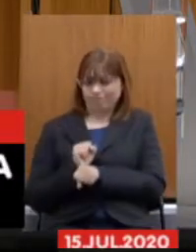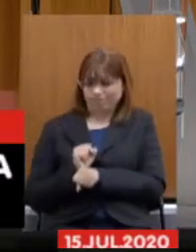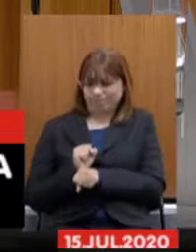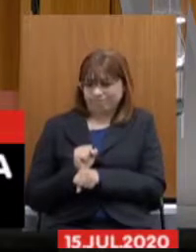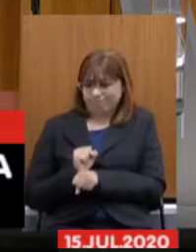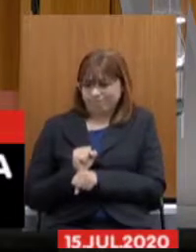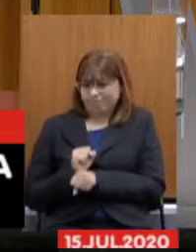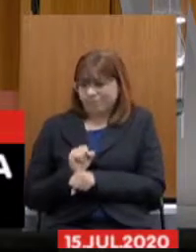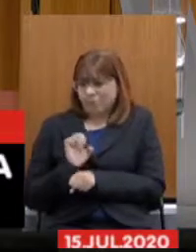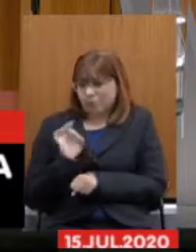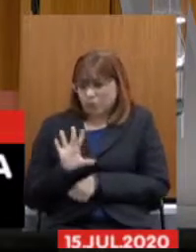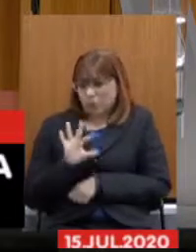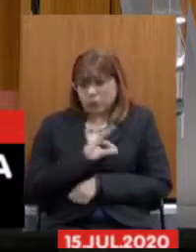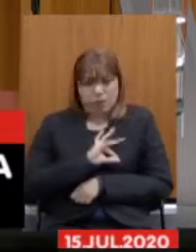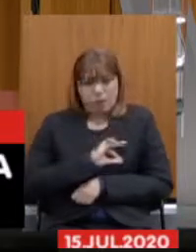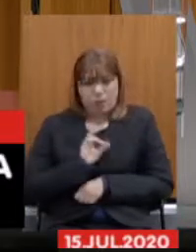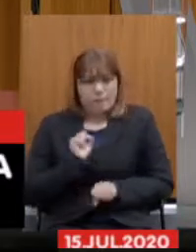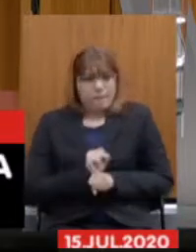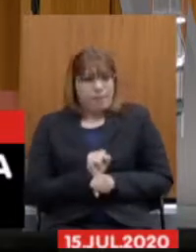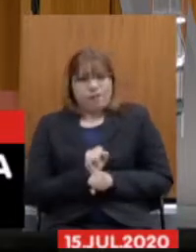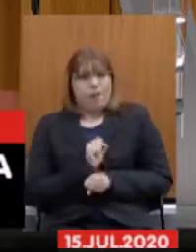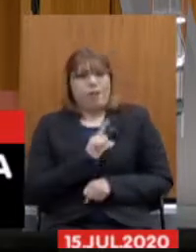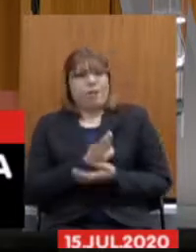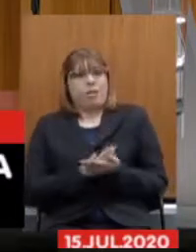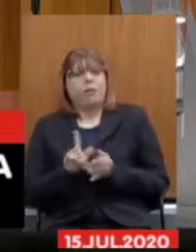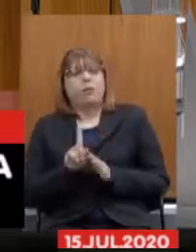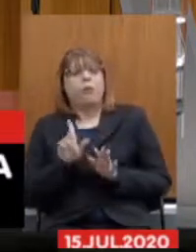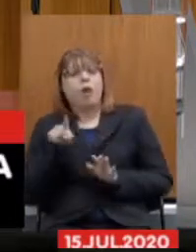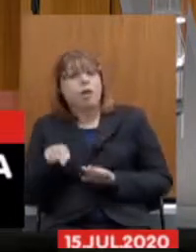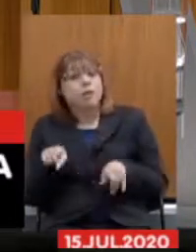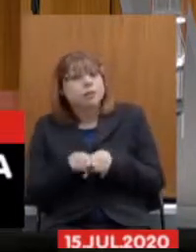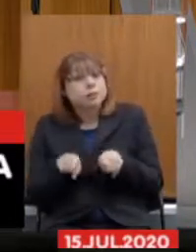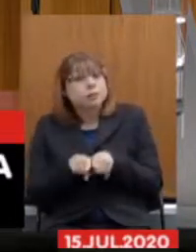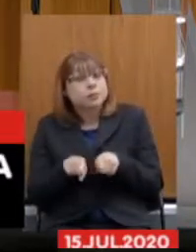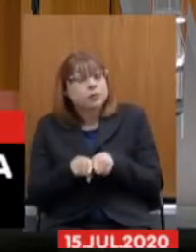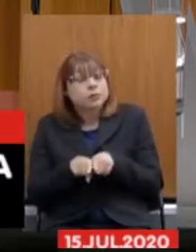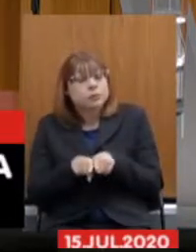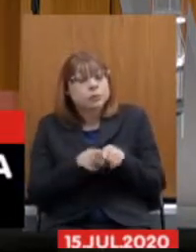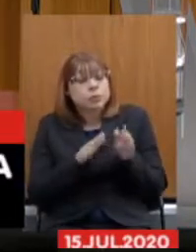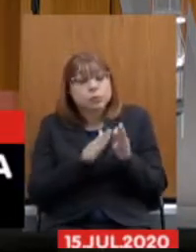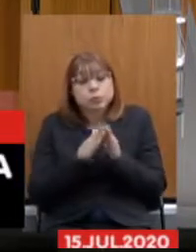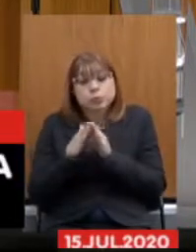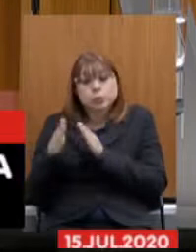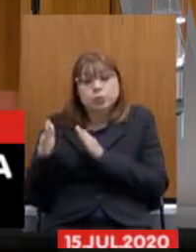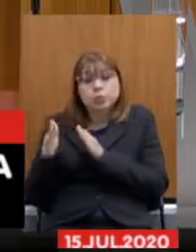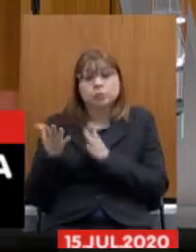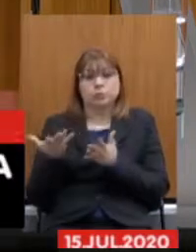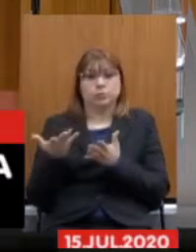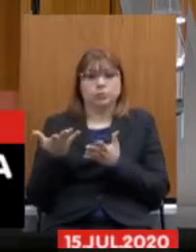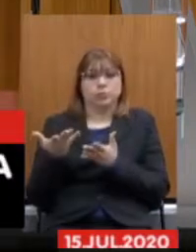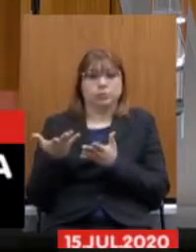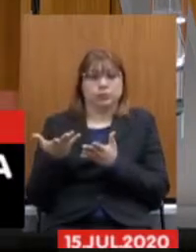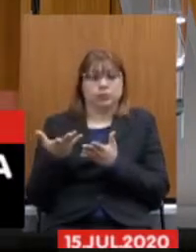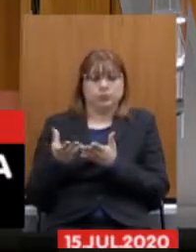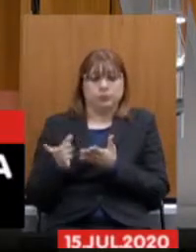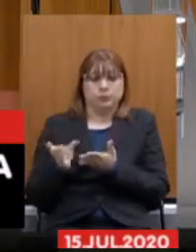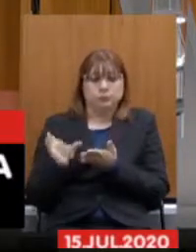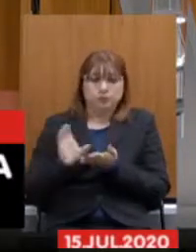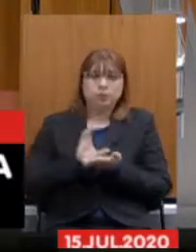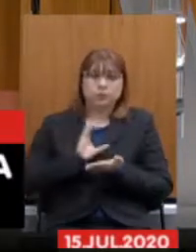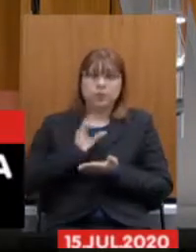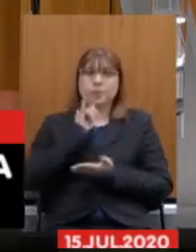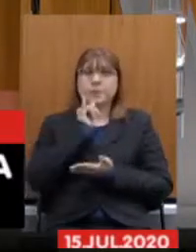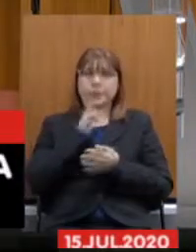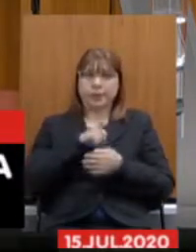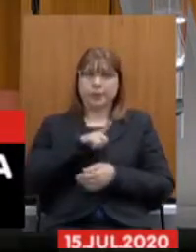nós recebemos foi congelado o período de aquisição nós temos servidores que iam adquirir